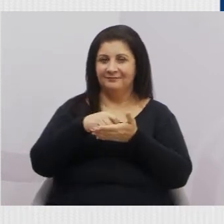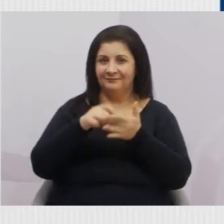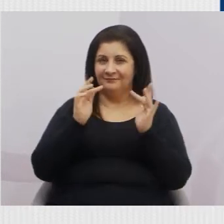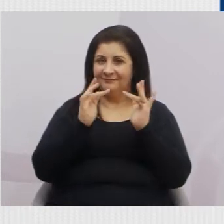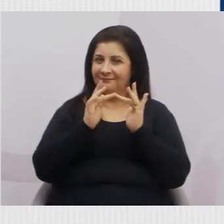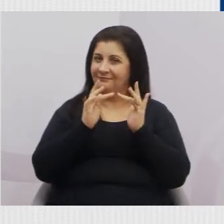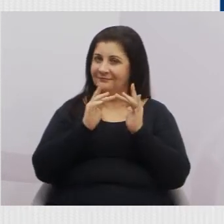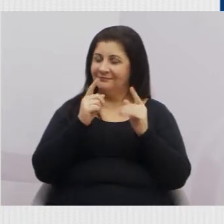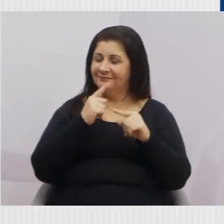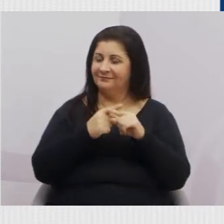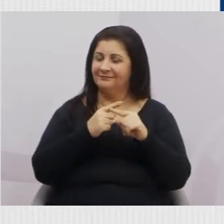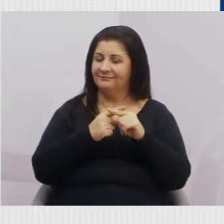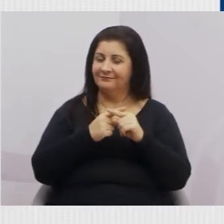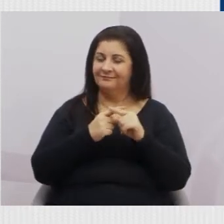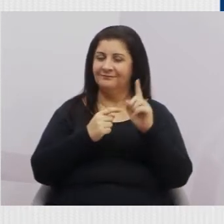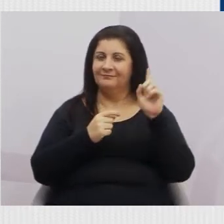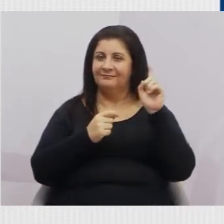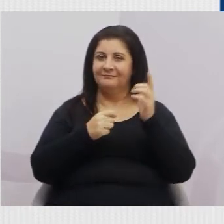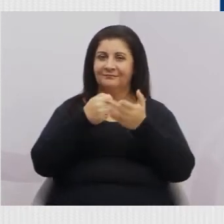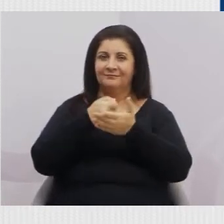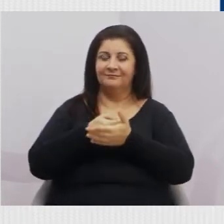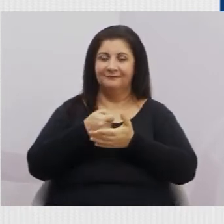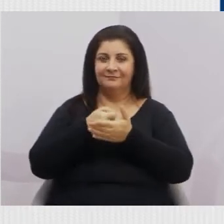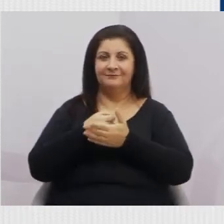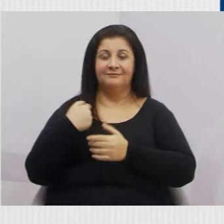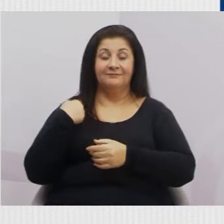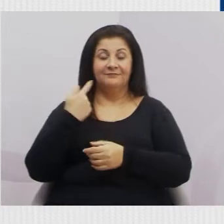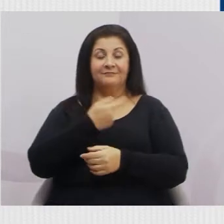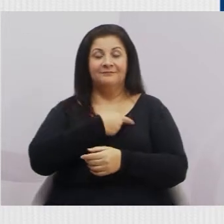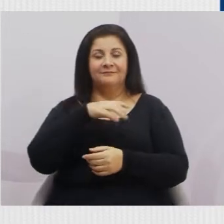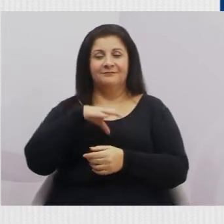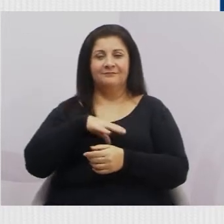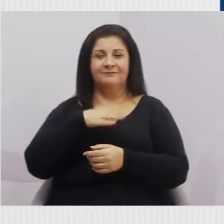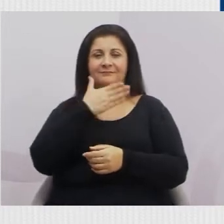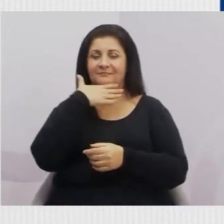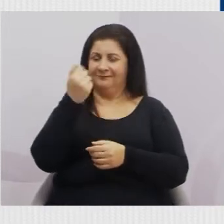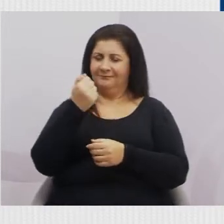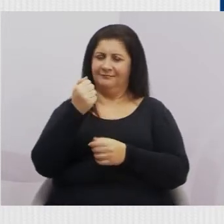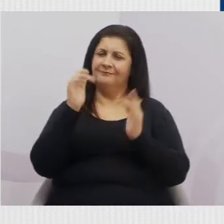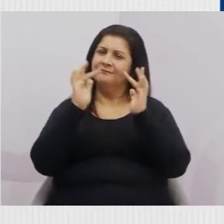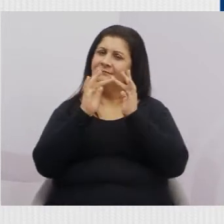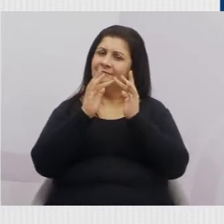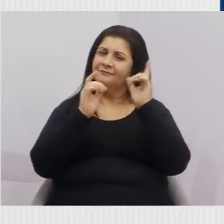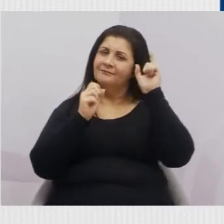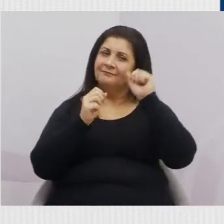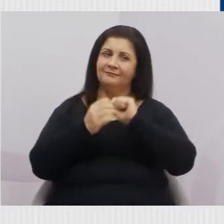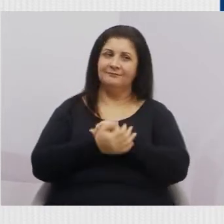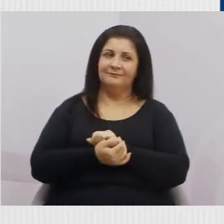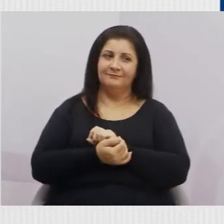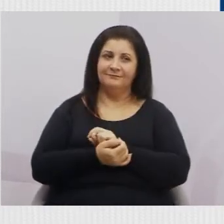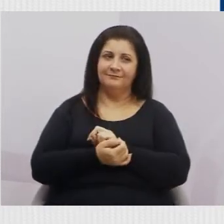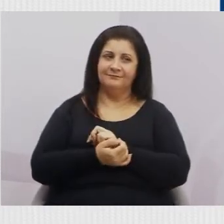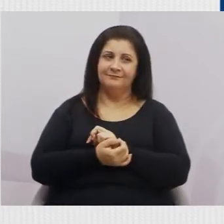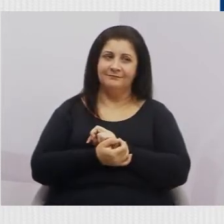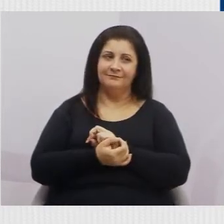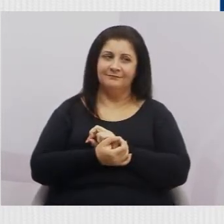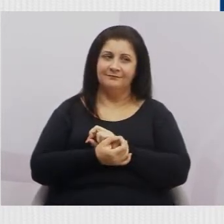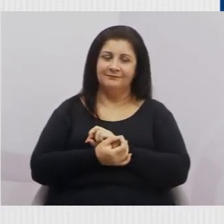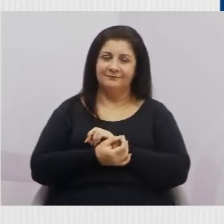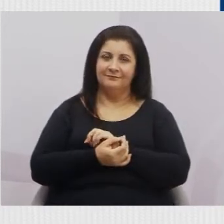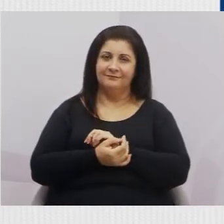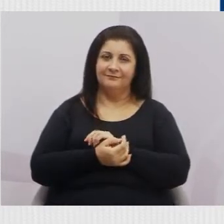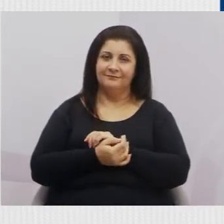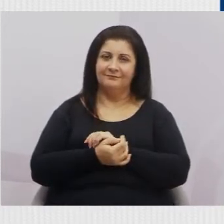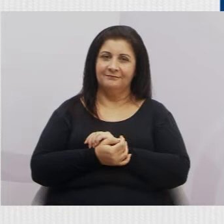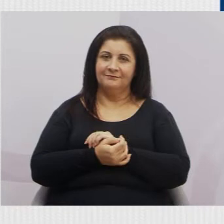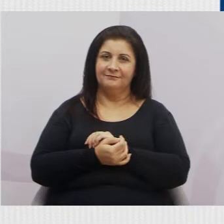nós estamos lutando para que a nossa cidade seja melhor. Entre em contato conosco, agora tem aí o Telegram, se você